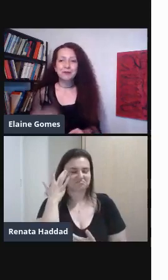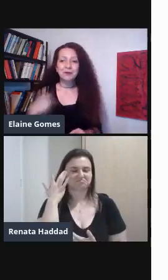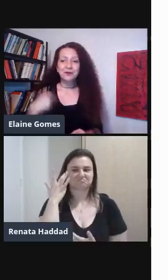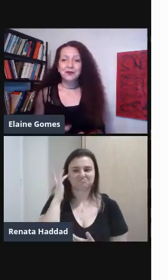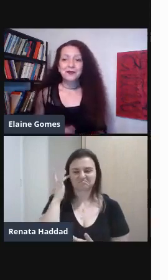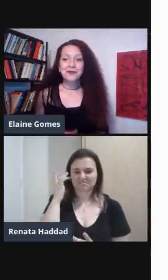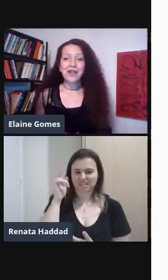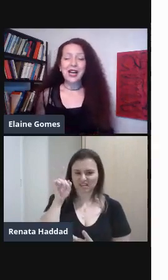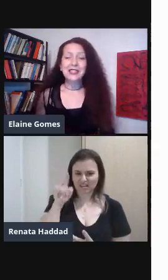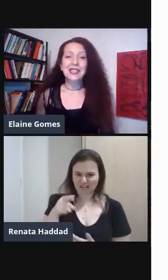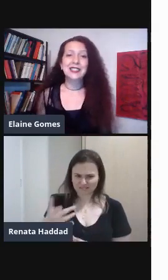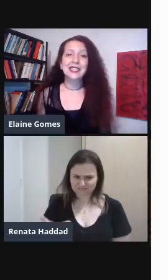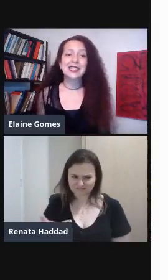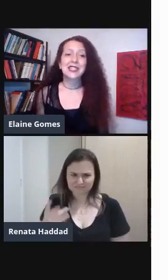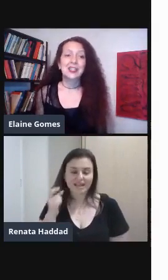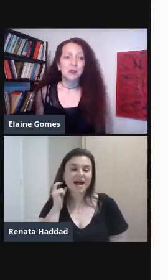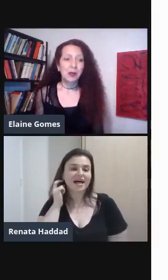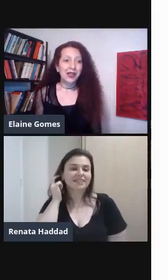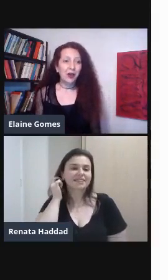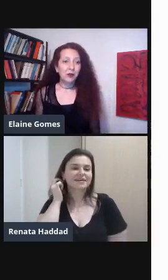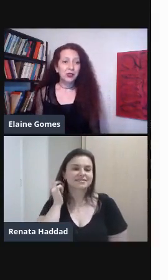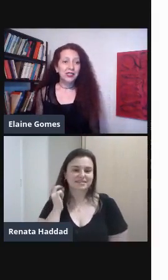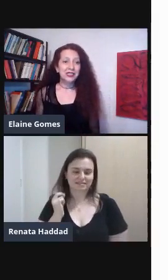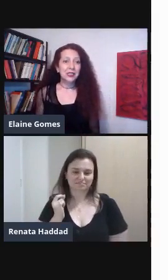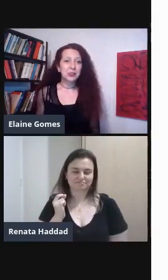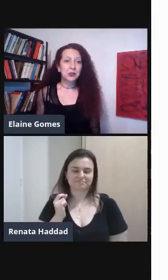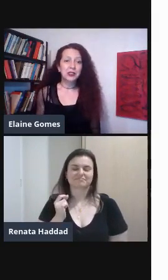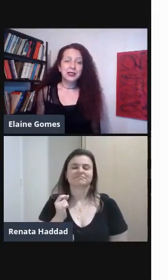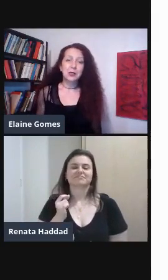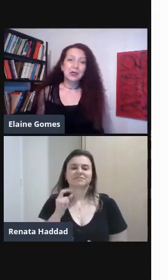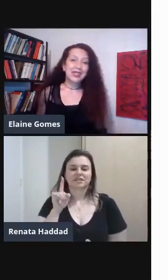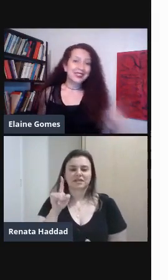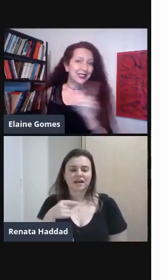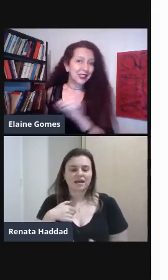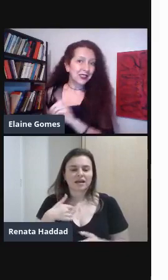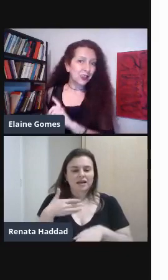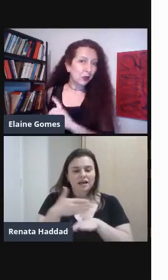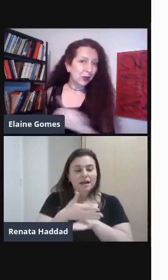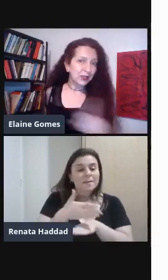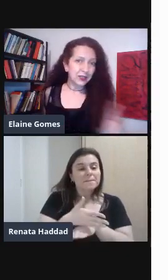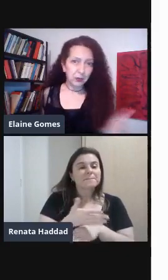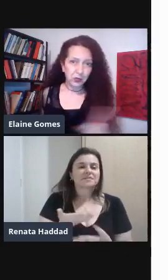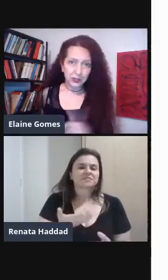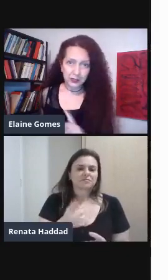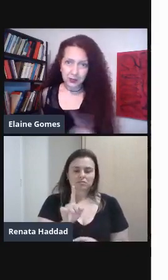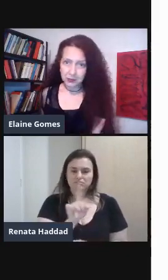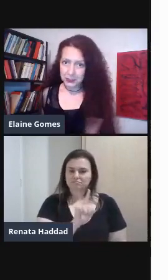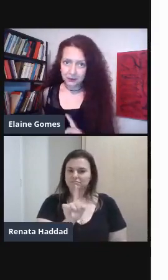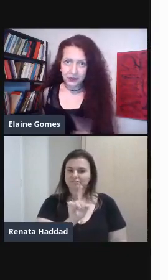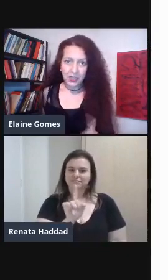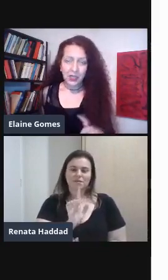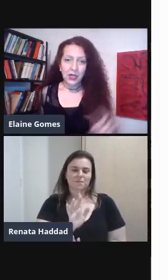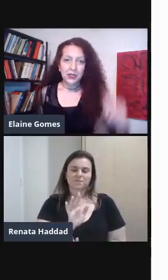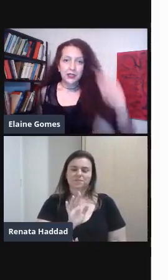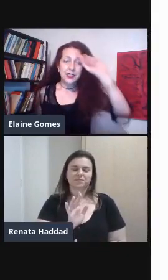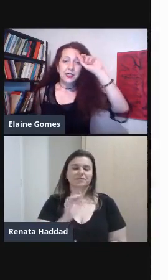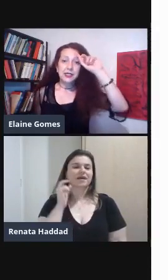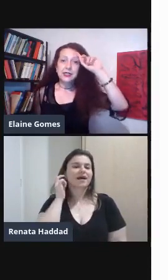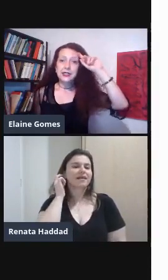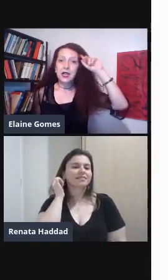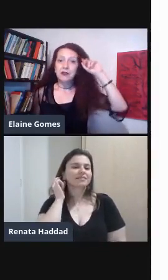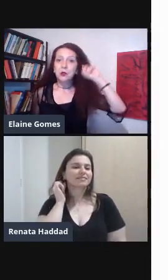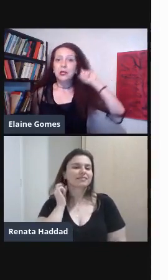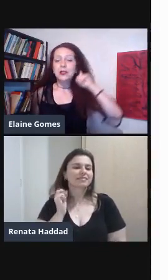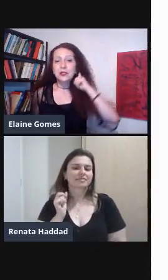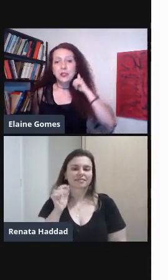Tarsila A Tarsila Do Amaral Modernista Participou da Semana A Tarsila Não participou Da Semana A Tarsila